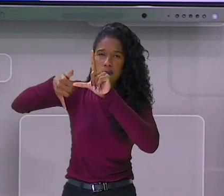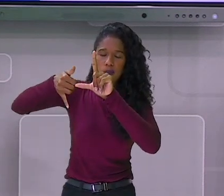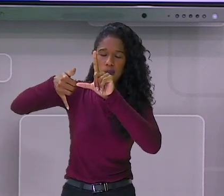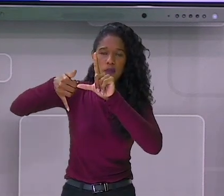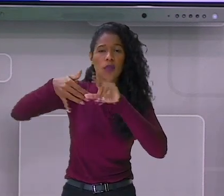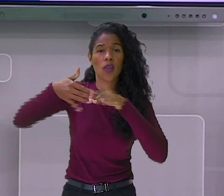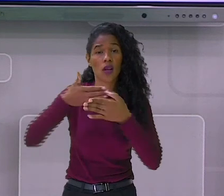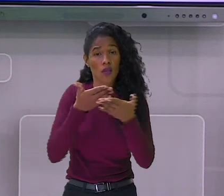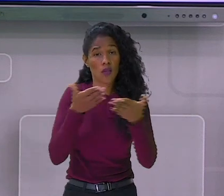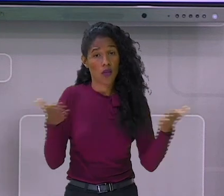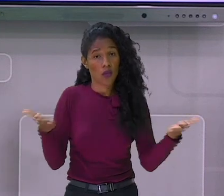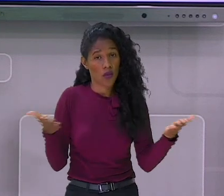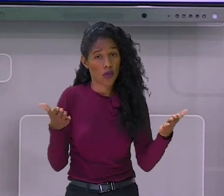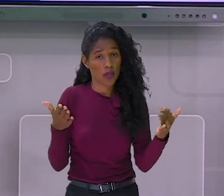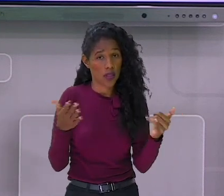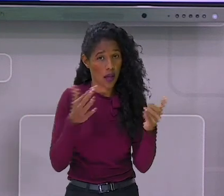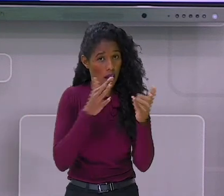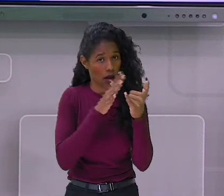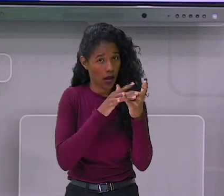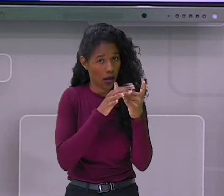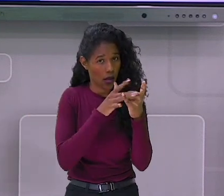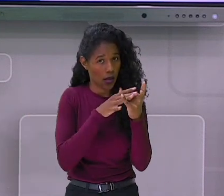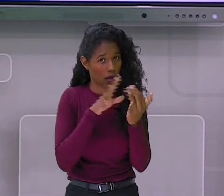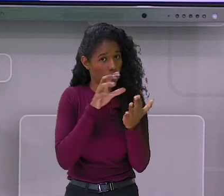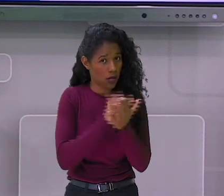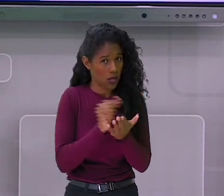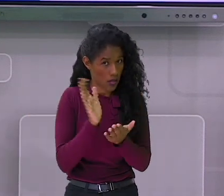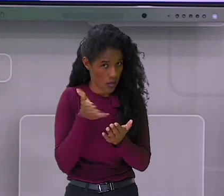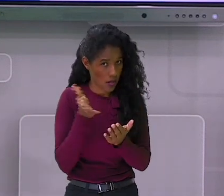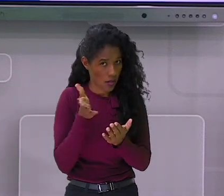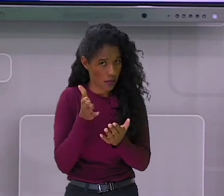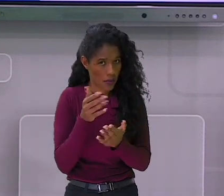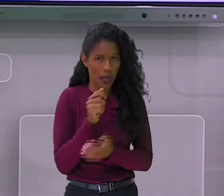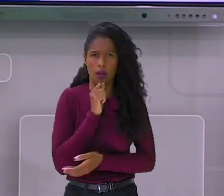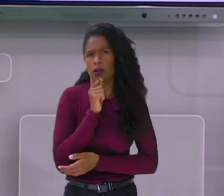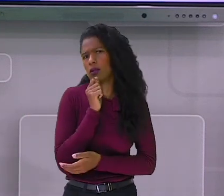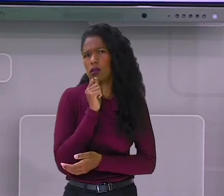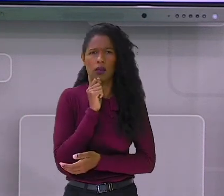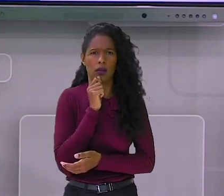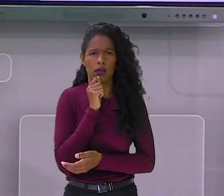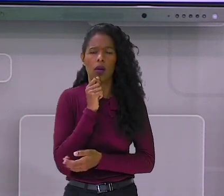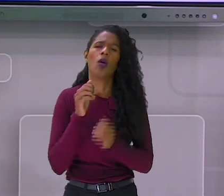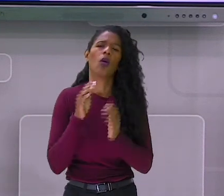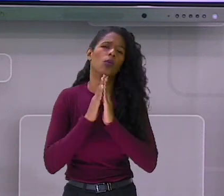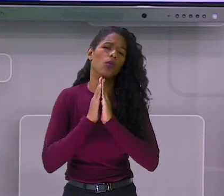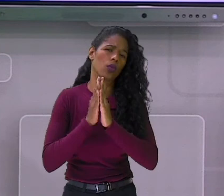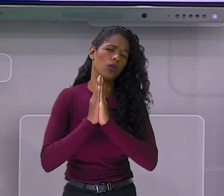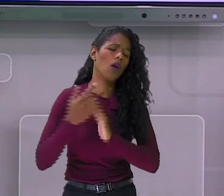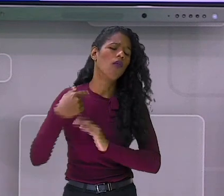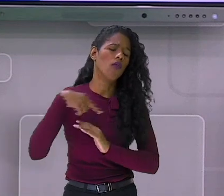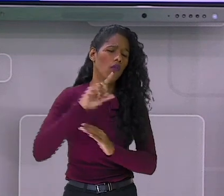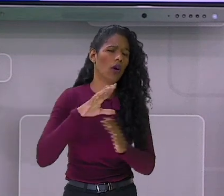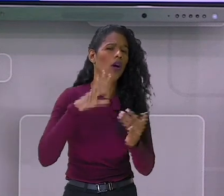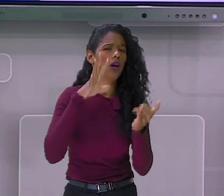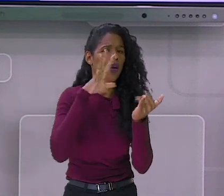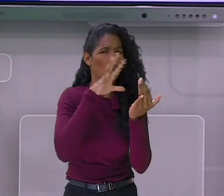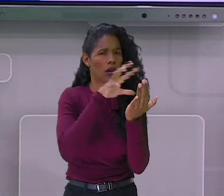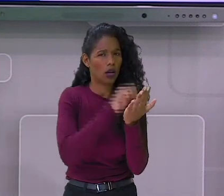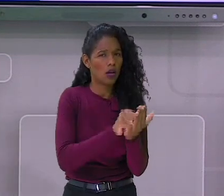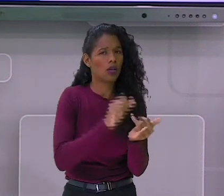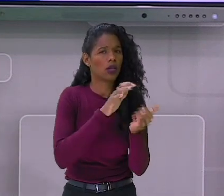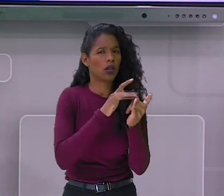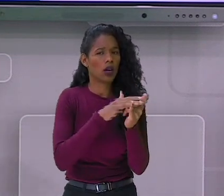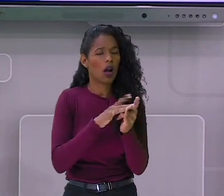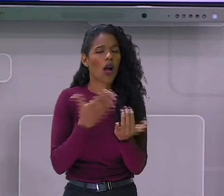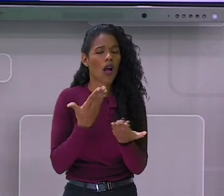você que ainda não se inscreveu no nosso canal do YouTube, não se esqueça de se inscrever para rever todas as nossas